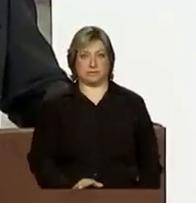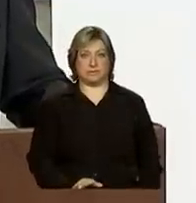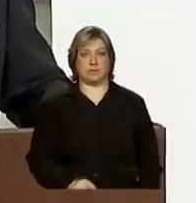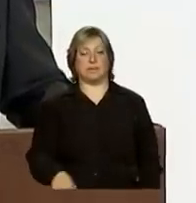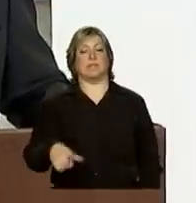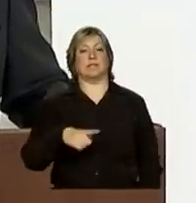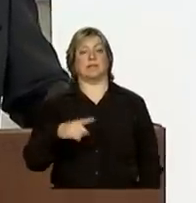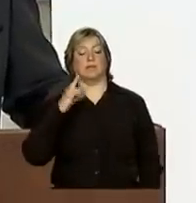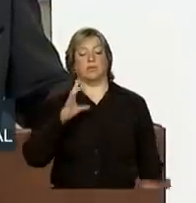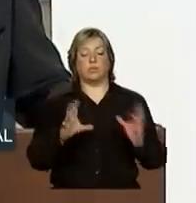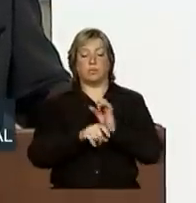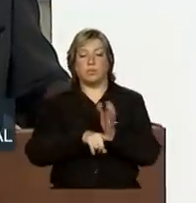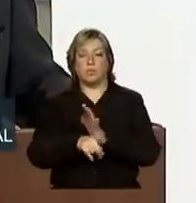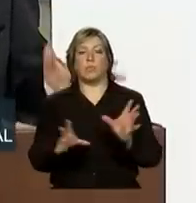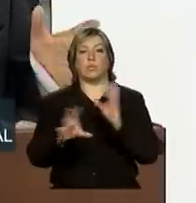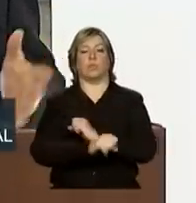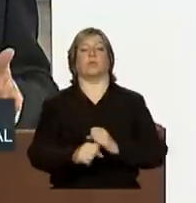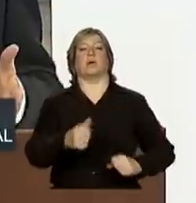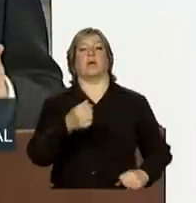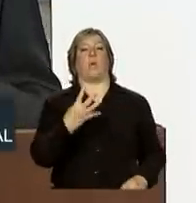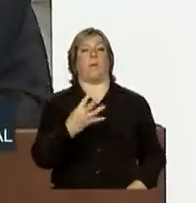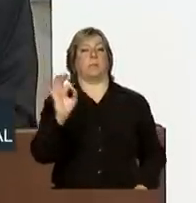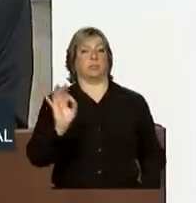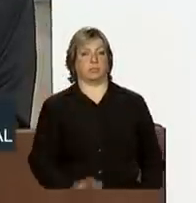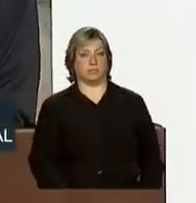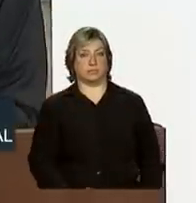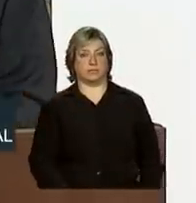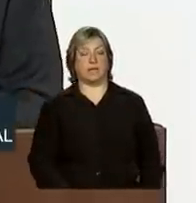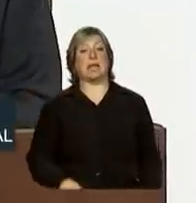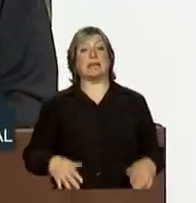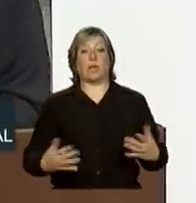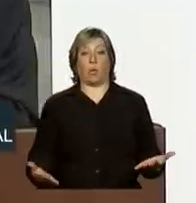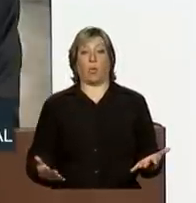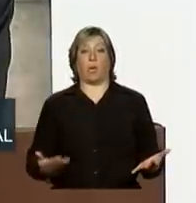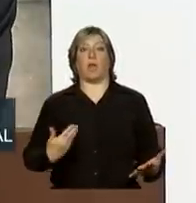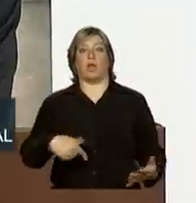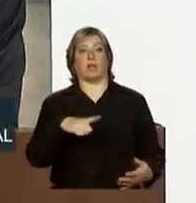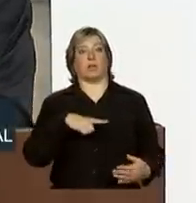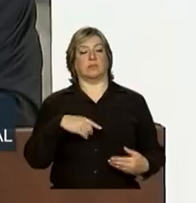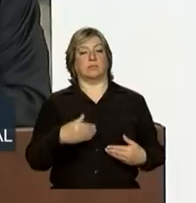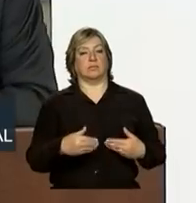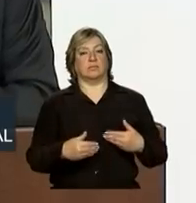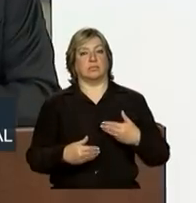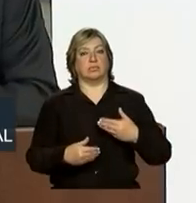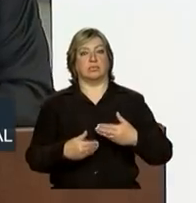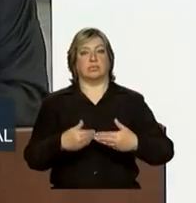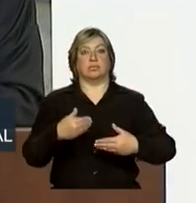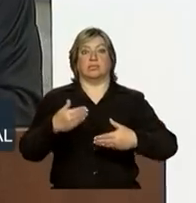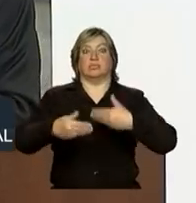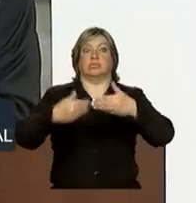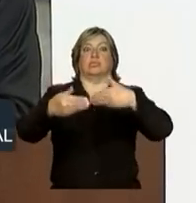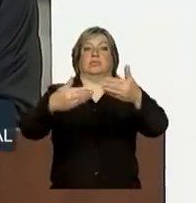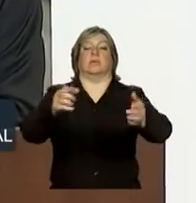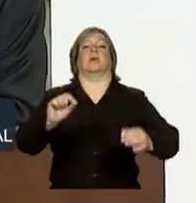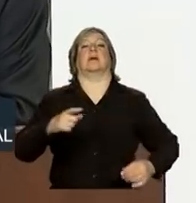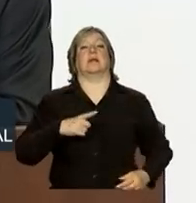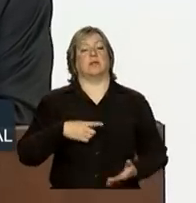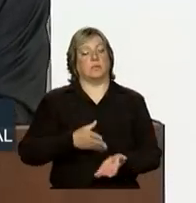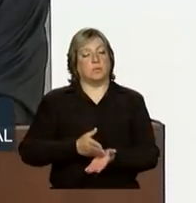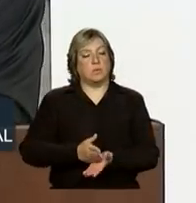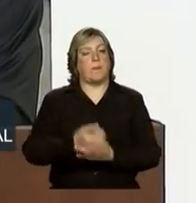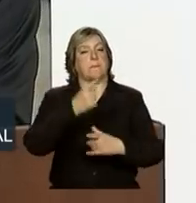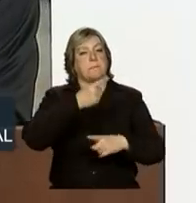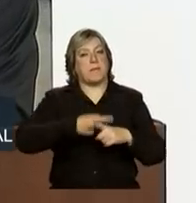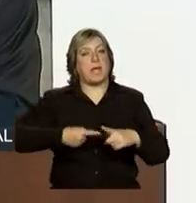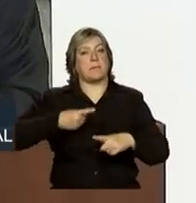4%. Portanto, estamos numa trajetória de aquecimento da economia, é uma trajetória gradual,